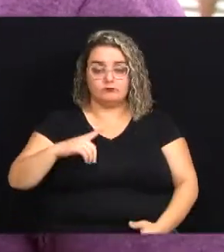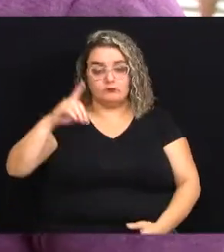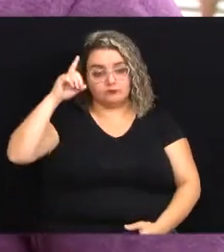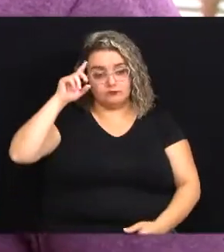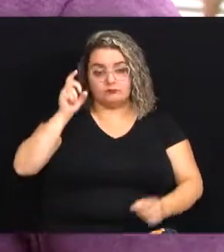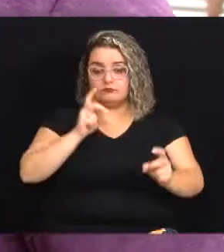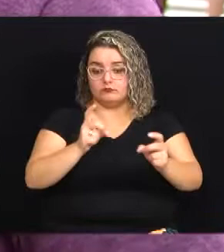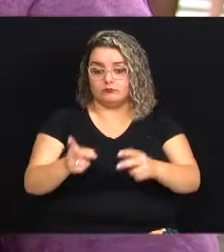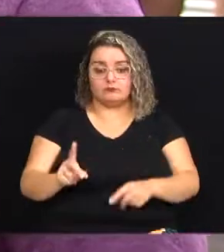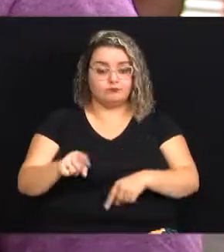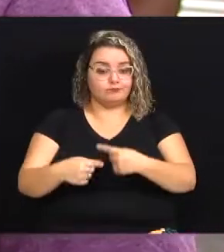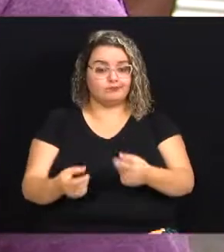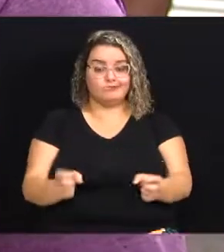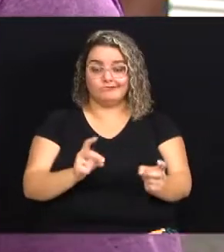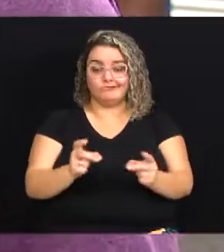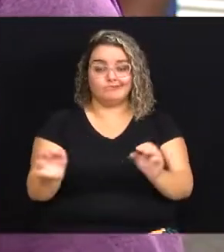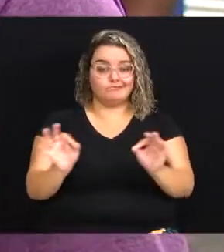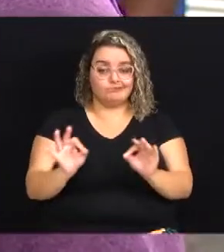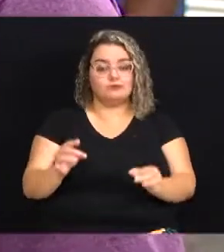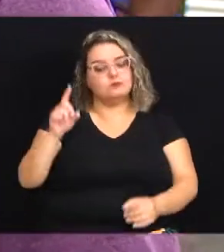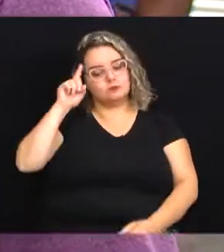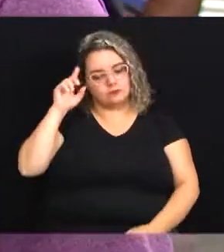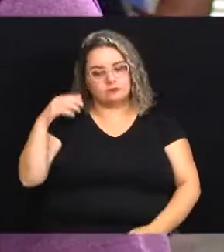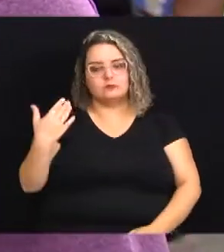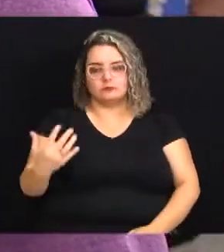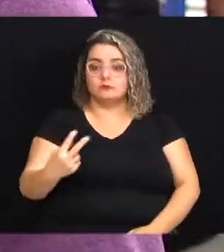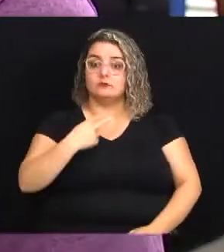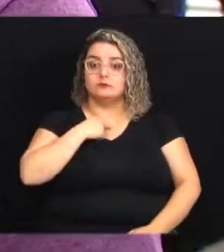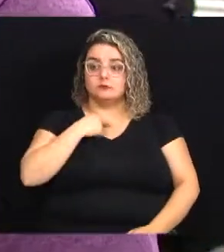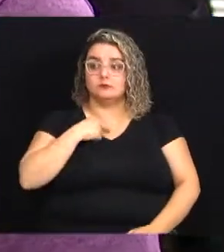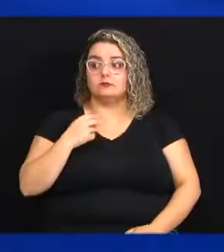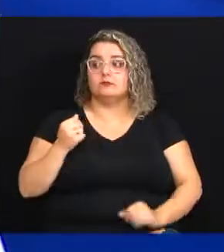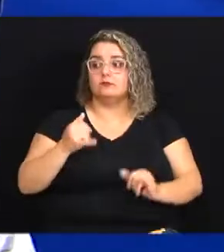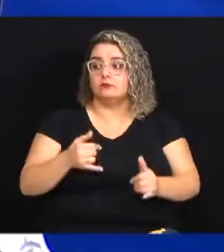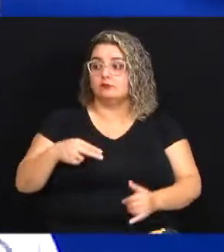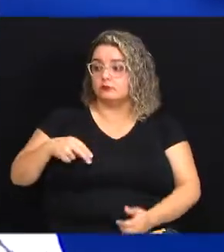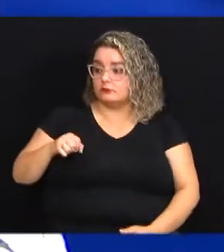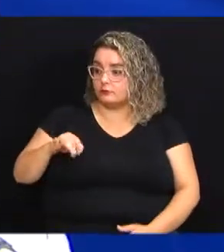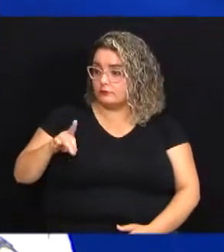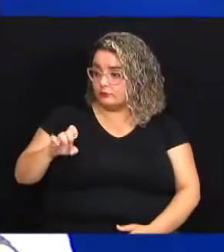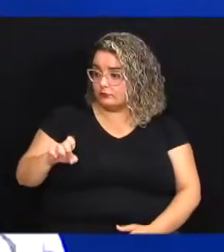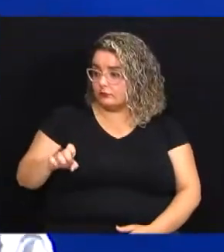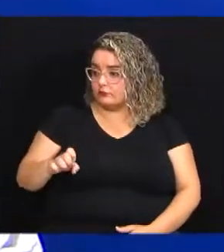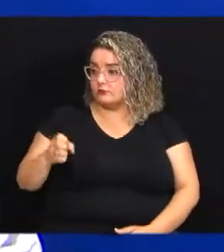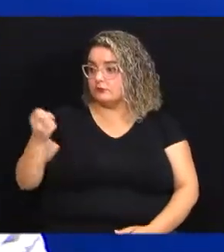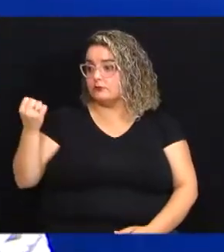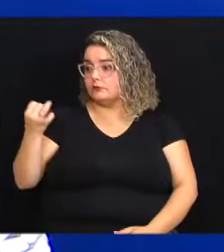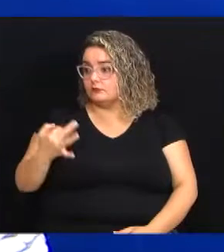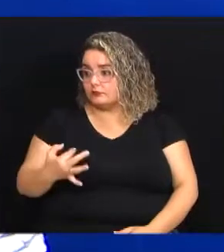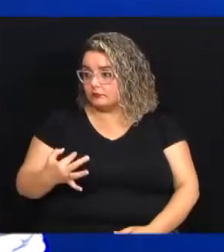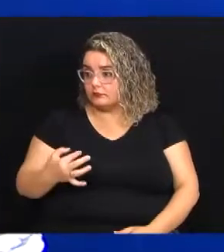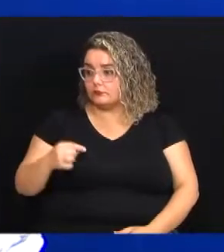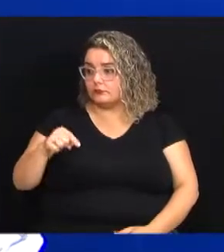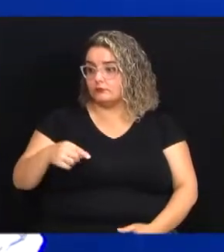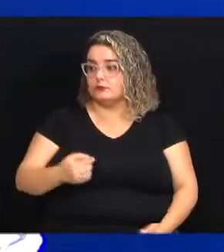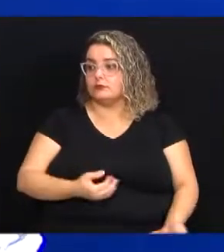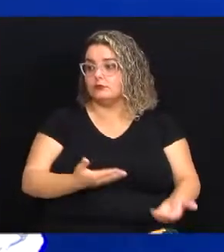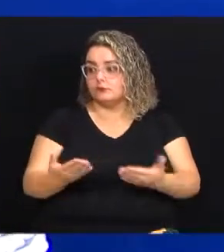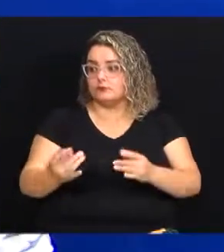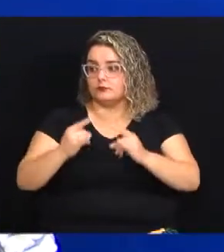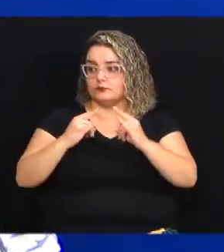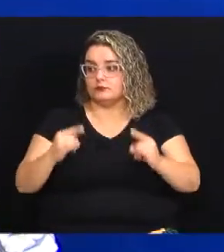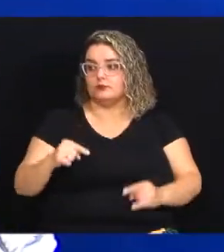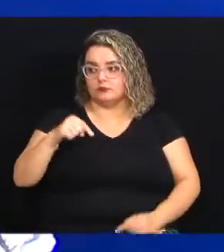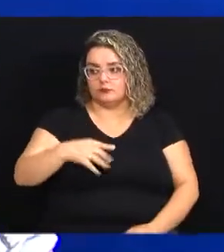dia que você está vendendo tem dia que você está vendendo nada mas é no dia a dia que a gente não pode desistir Neide quanto tempo você expõe aqui na